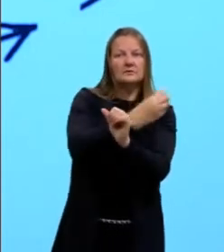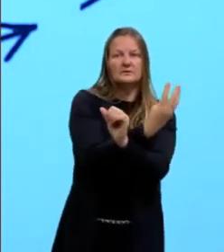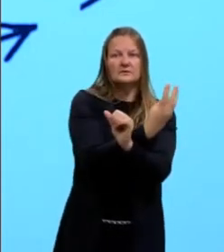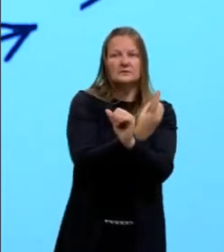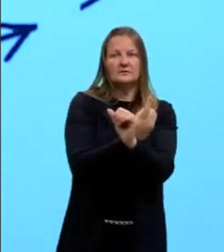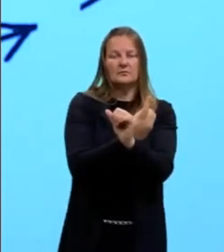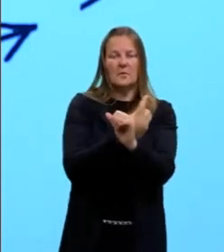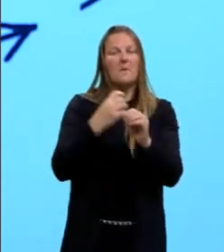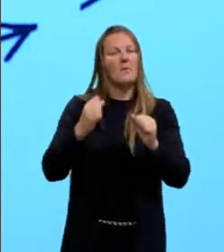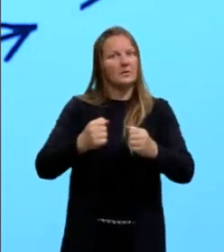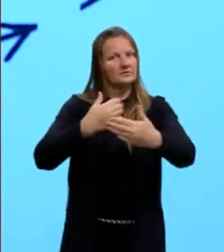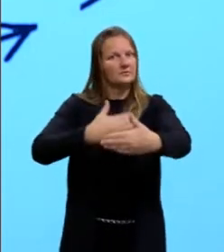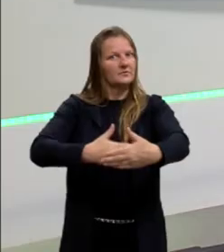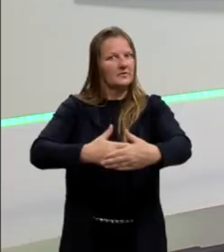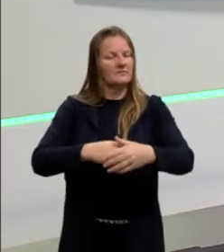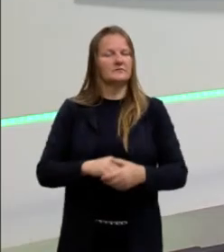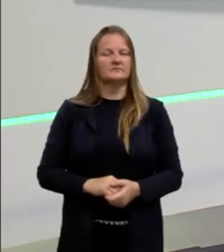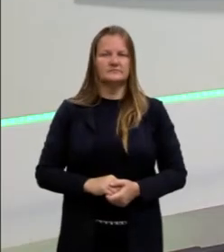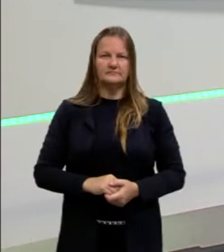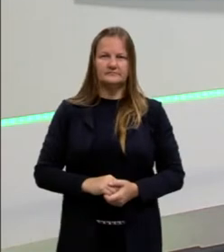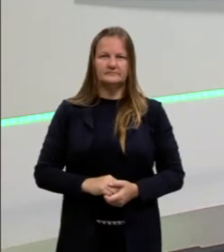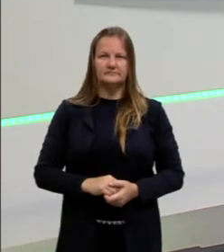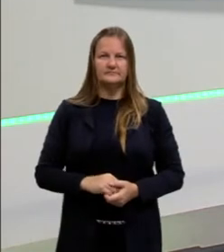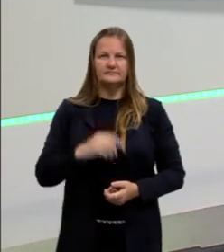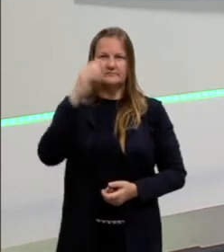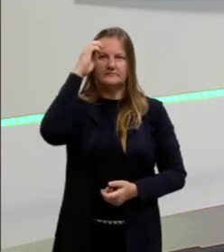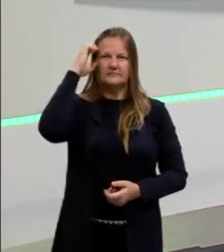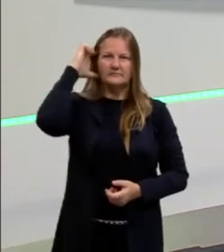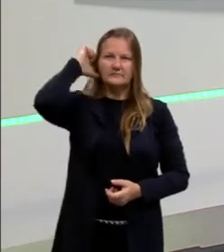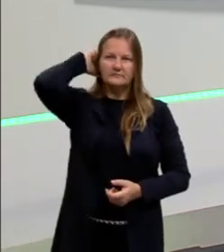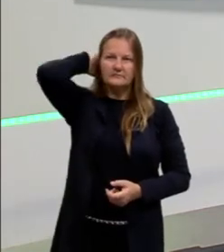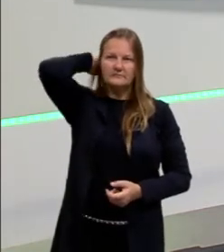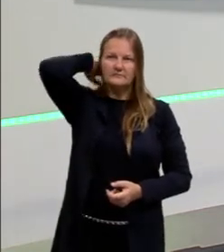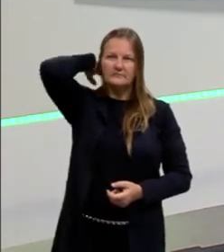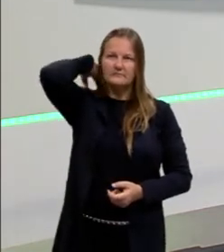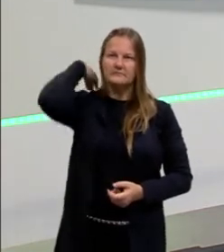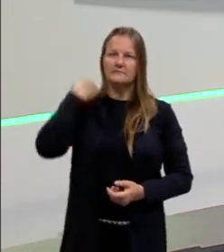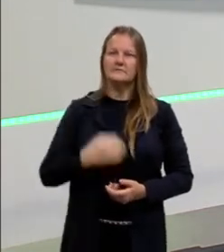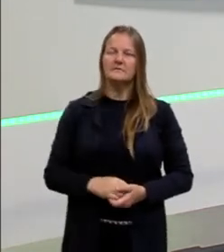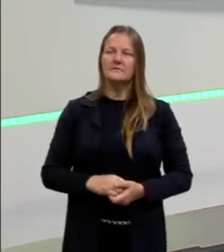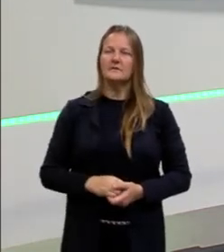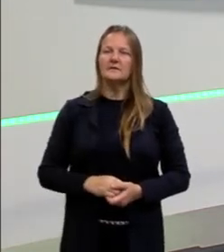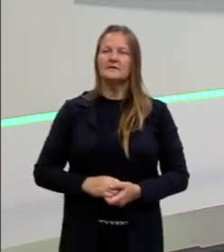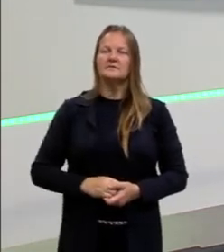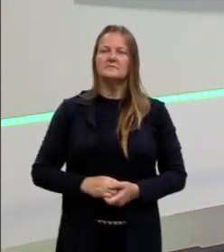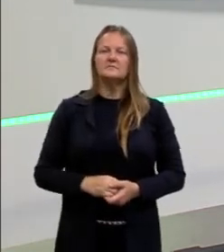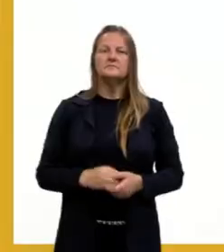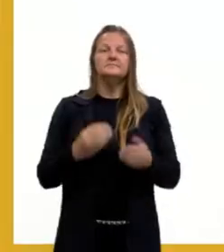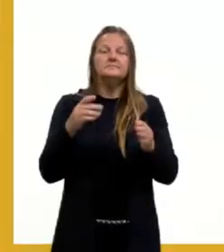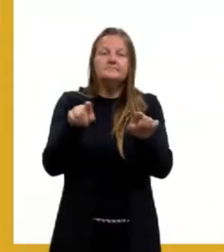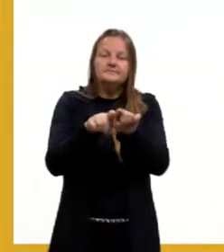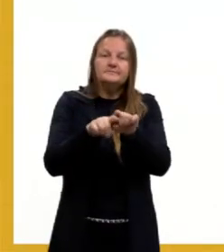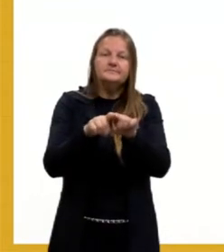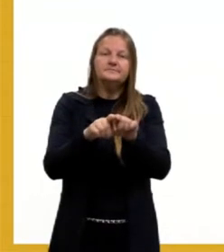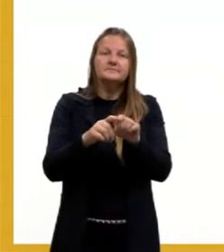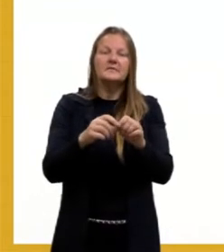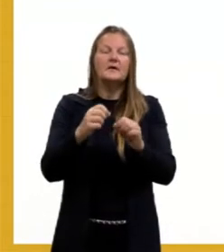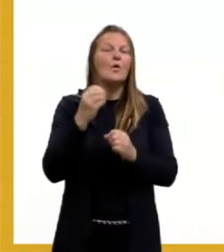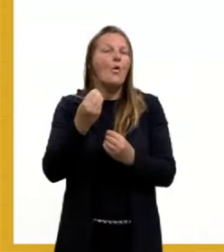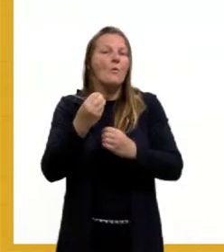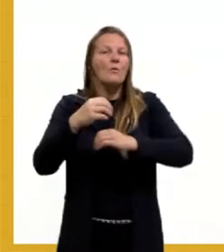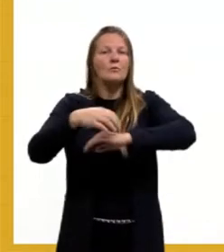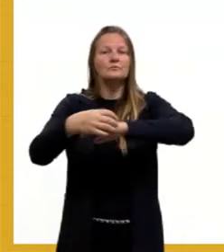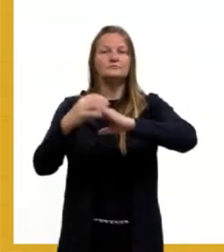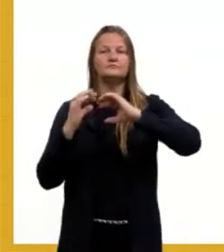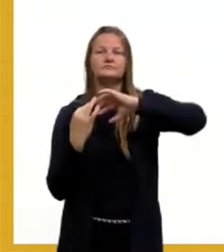pode cair lá na tua provinha, eu vou passar mais um slide aqui. E aí, gente entra nessa questão das linhas imaginárias, tá,